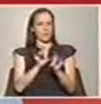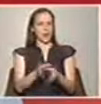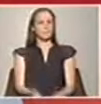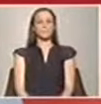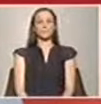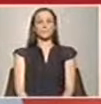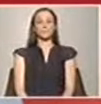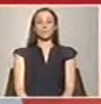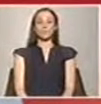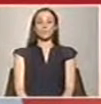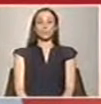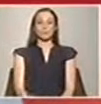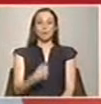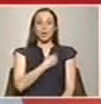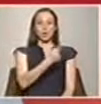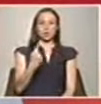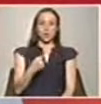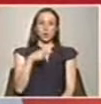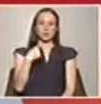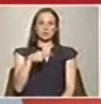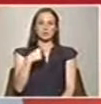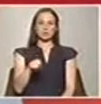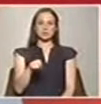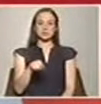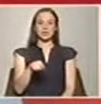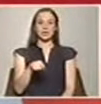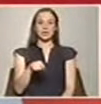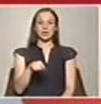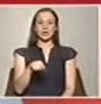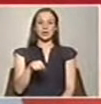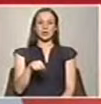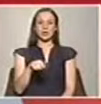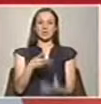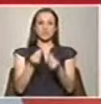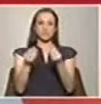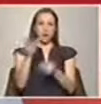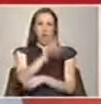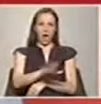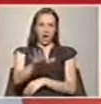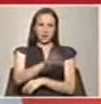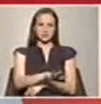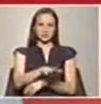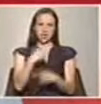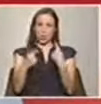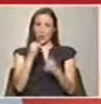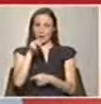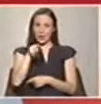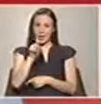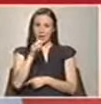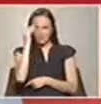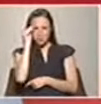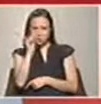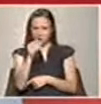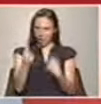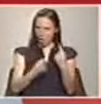Nós temos vários conselhos, o INEM recomenda alguns aconselhamentos para que exatamente não